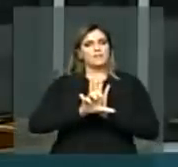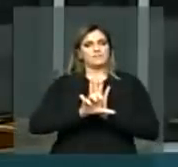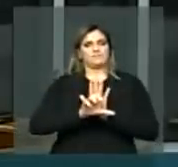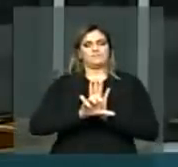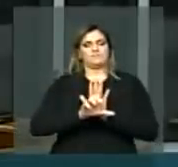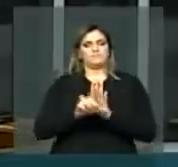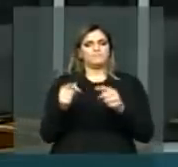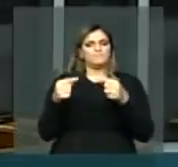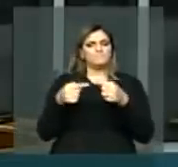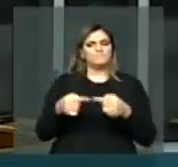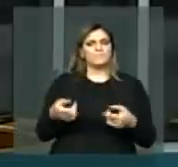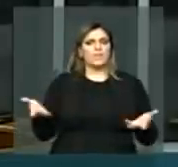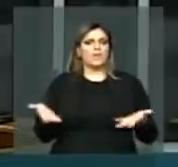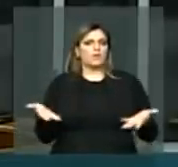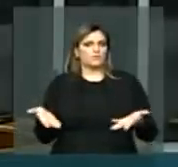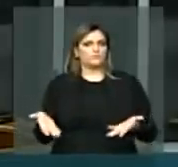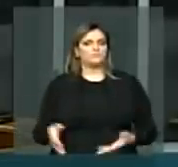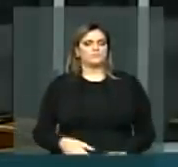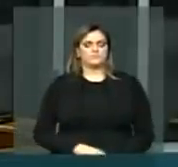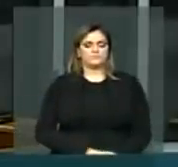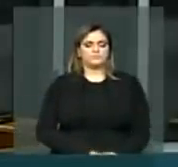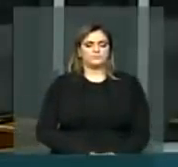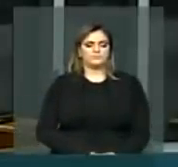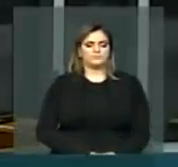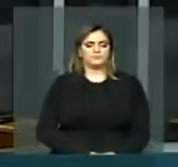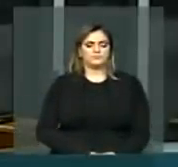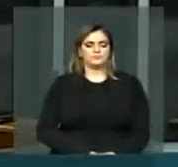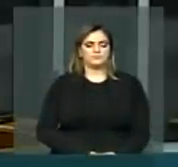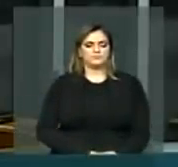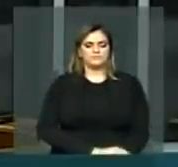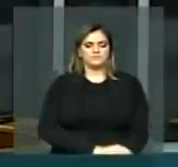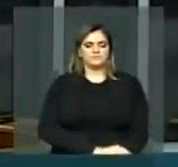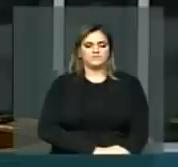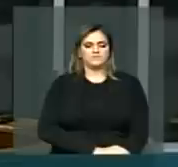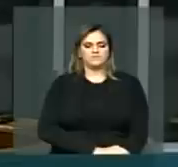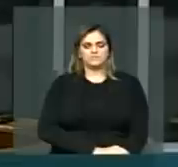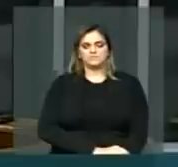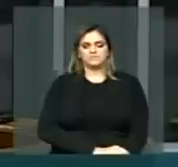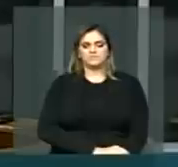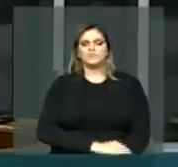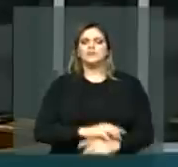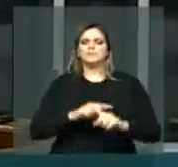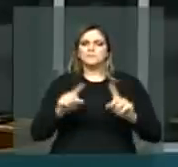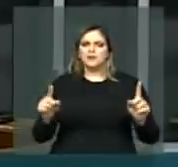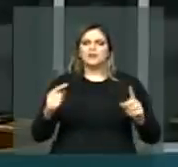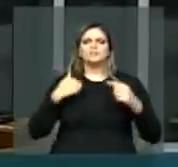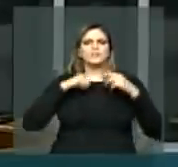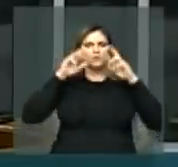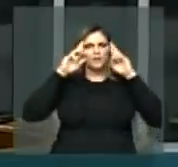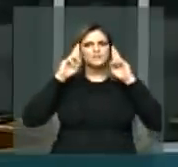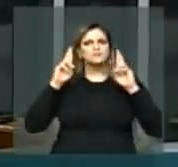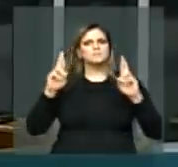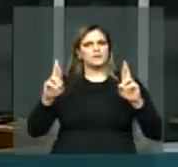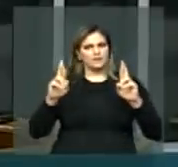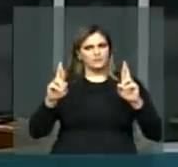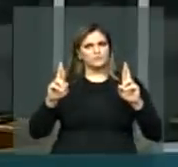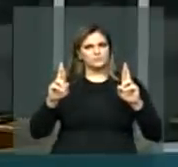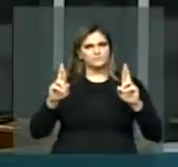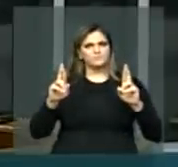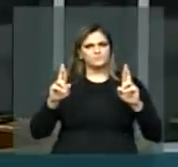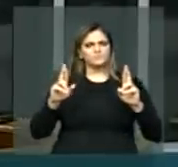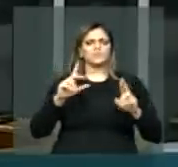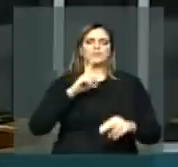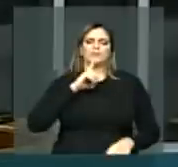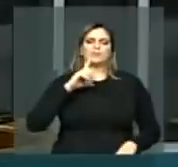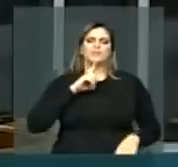serem atualizadas. No entanto, com todo o respeito que nós devemos